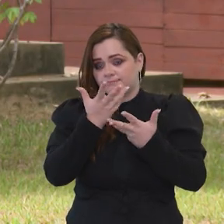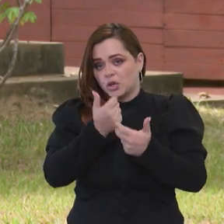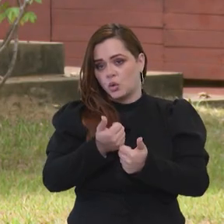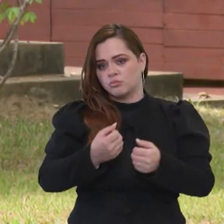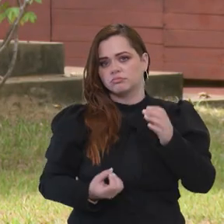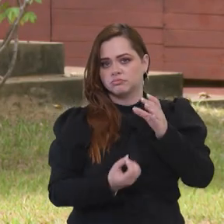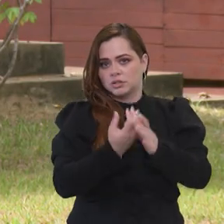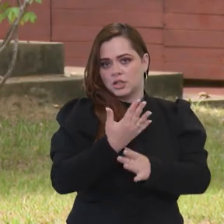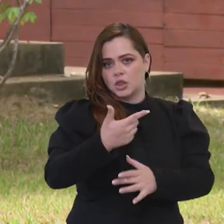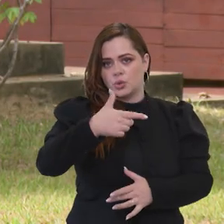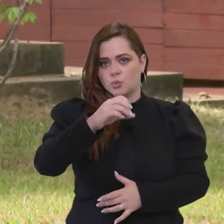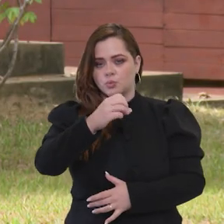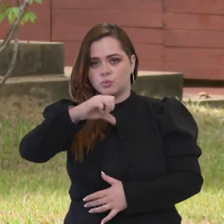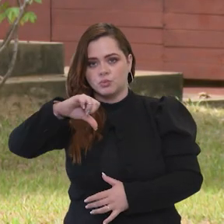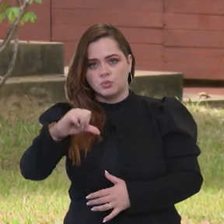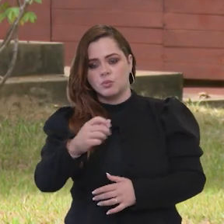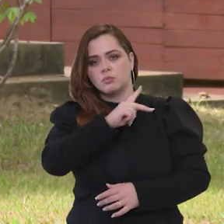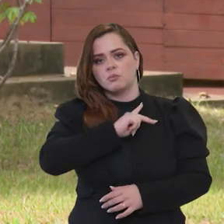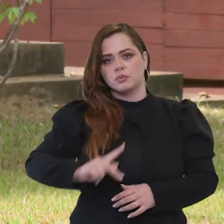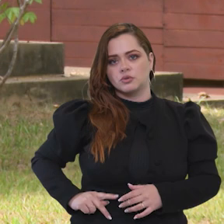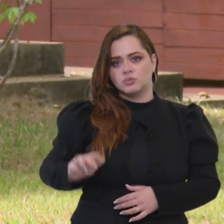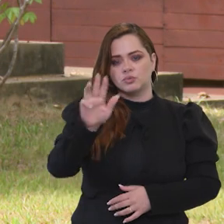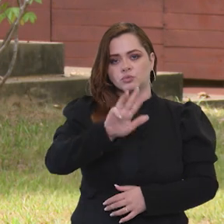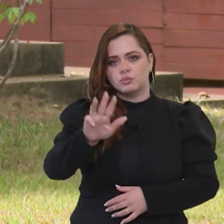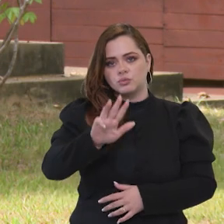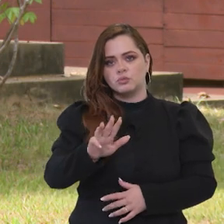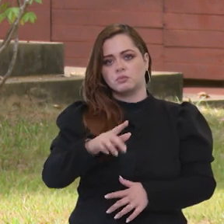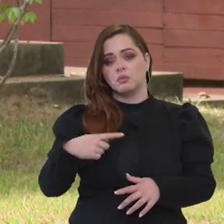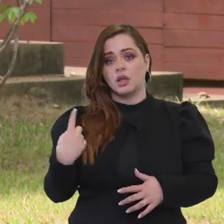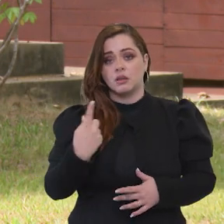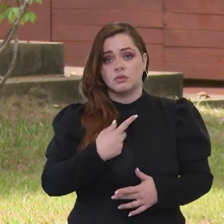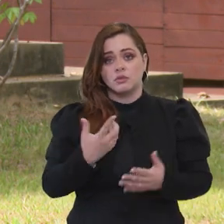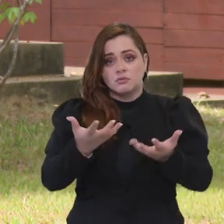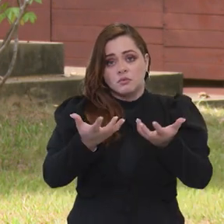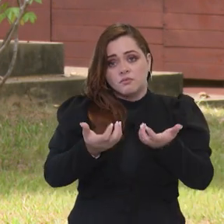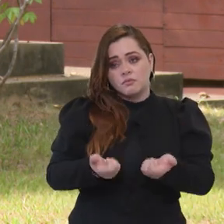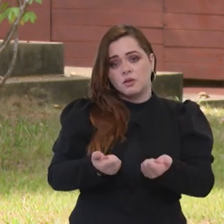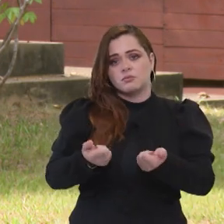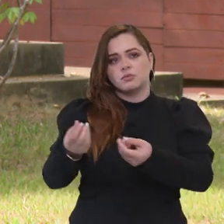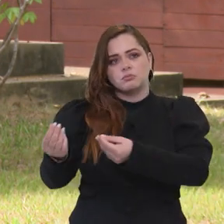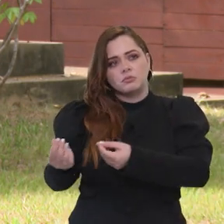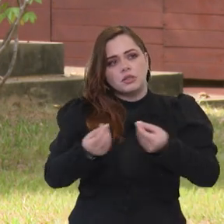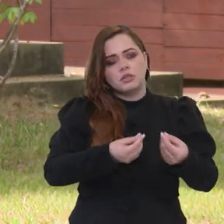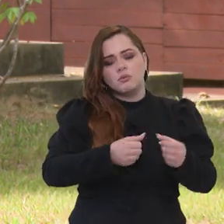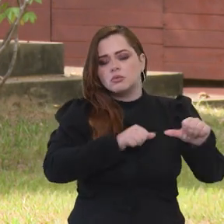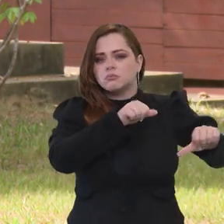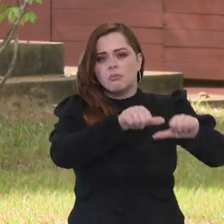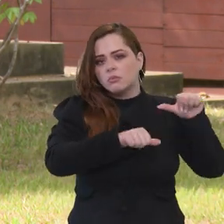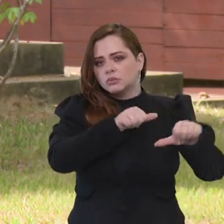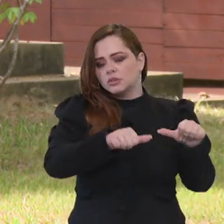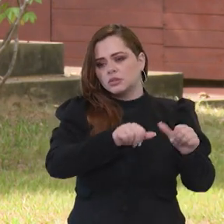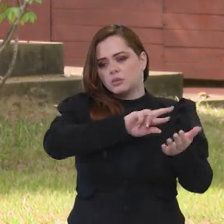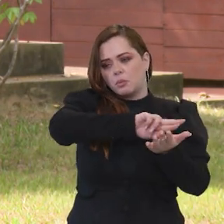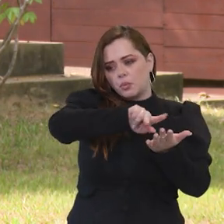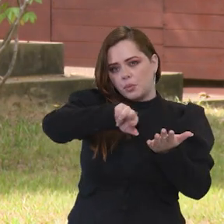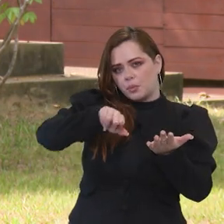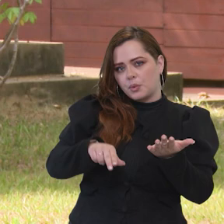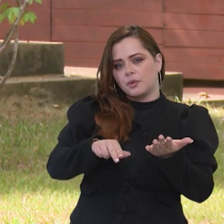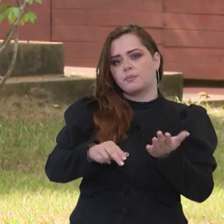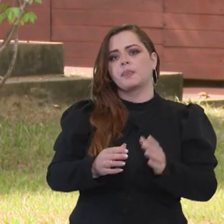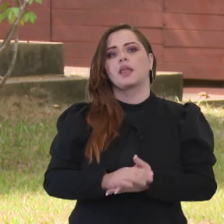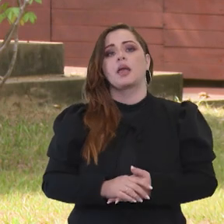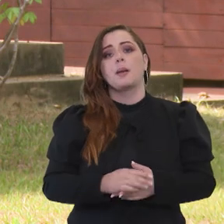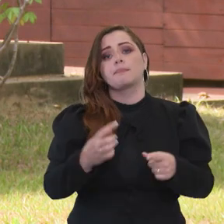2009 pelo presidente Lula. E agora a gente traz algumas alterações a